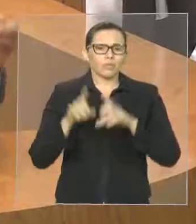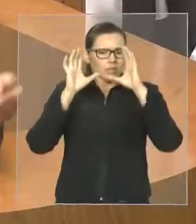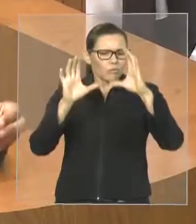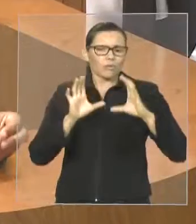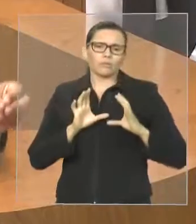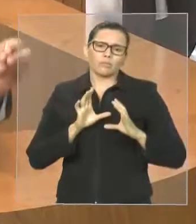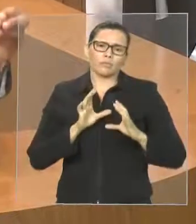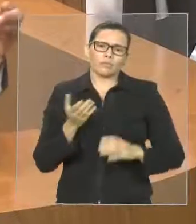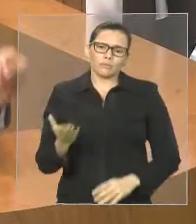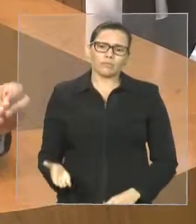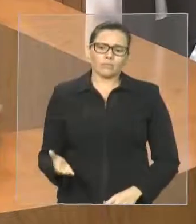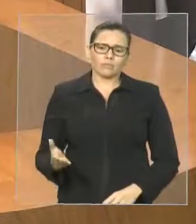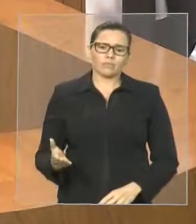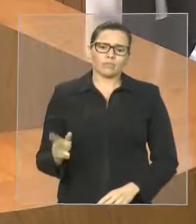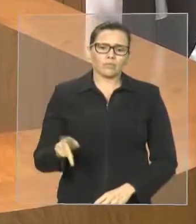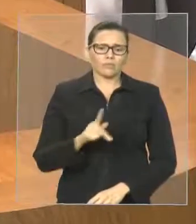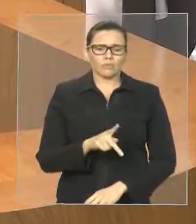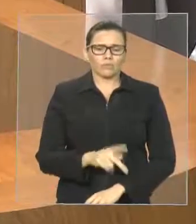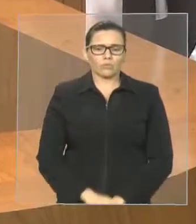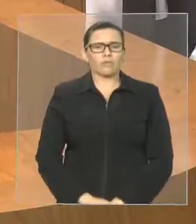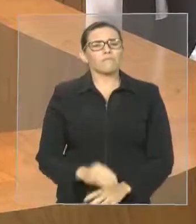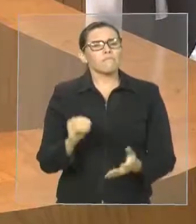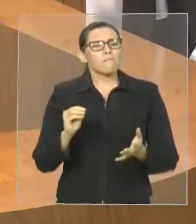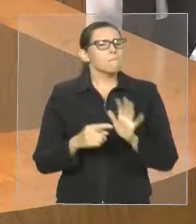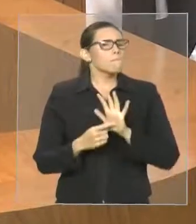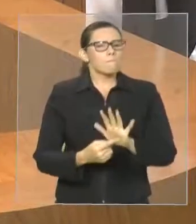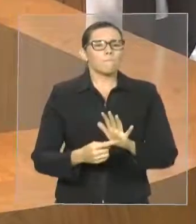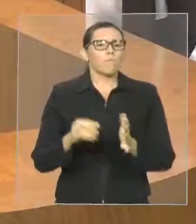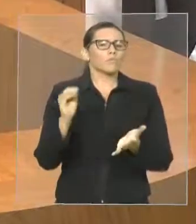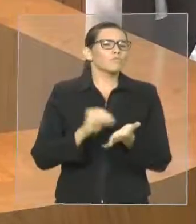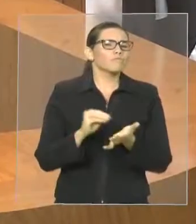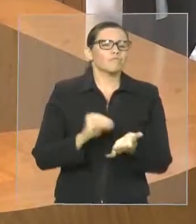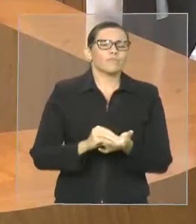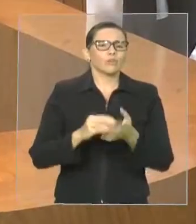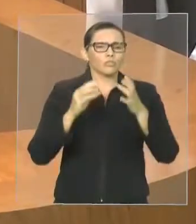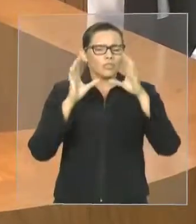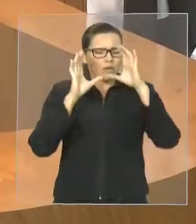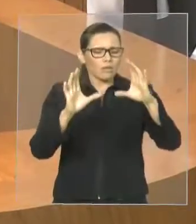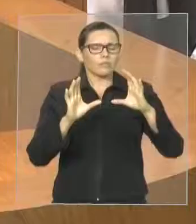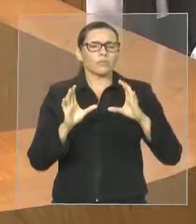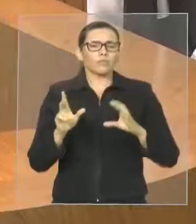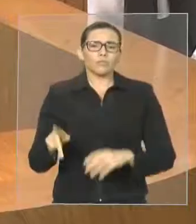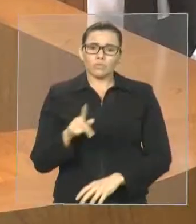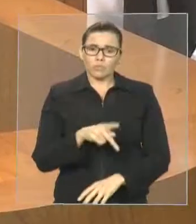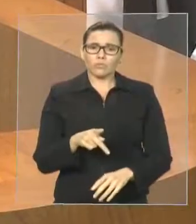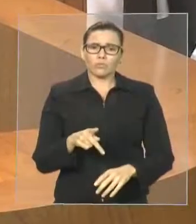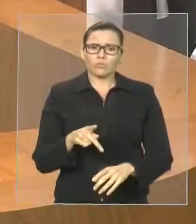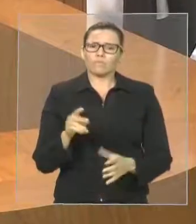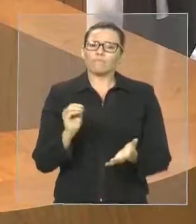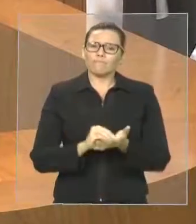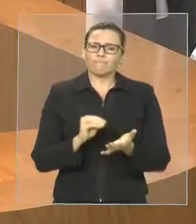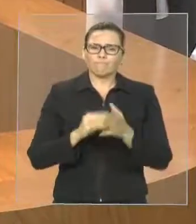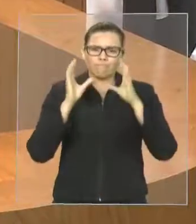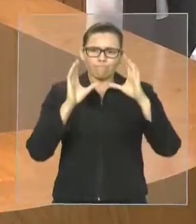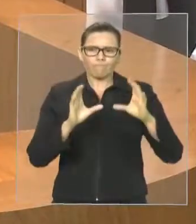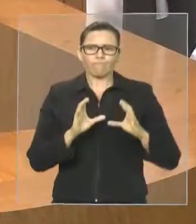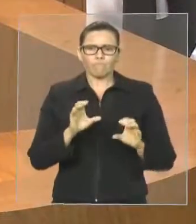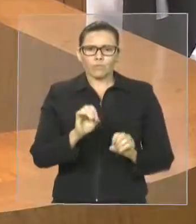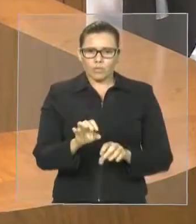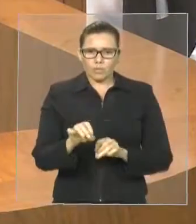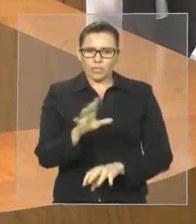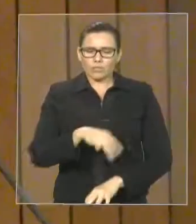respeito com os professores e com a educação. Os professores não estão em greve simplesmente solicitando a reposição salarial.